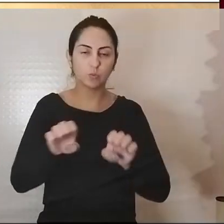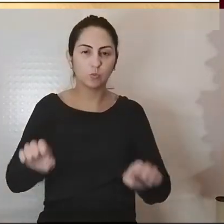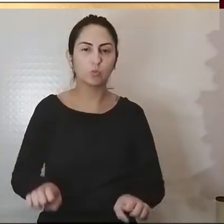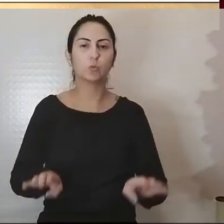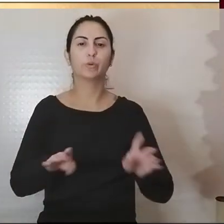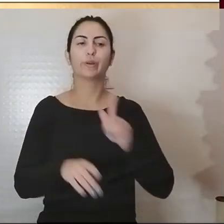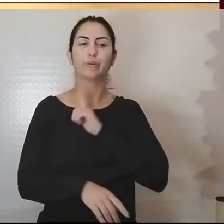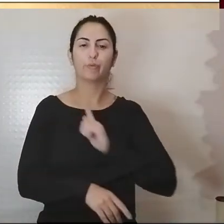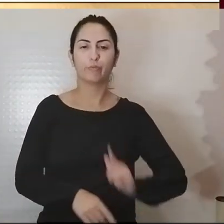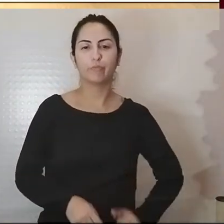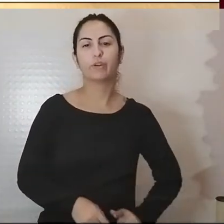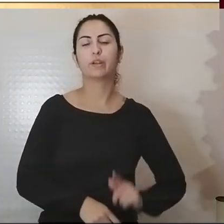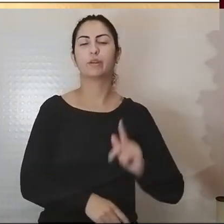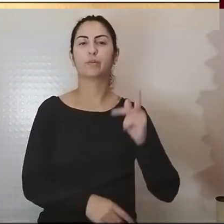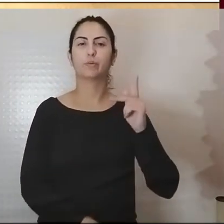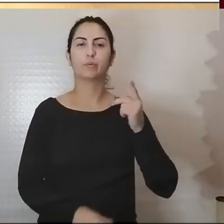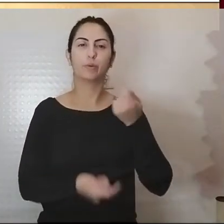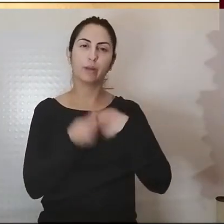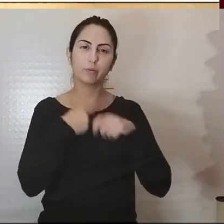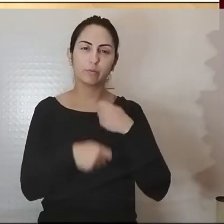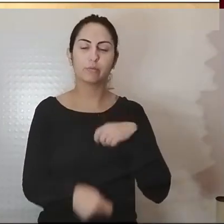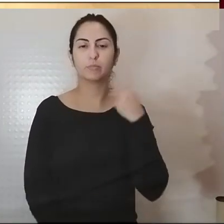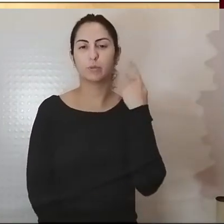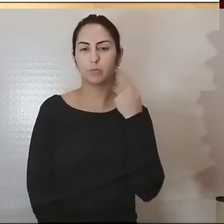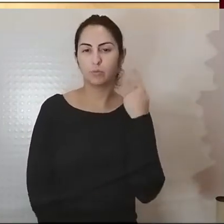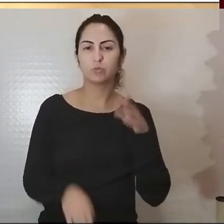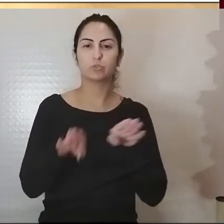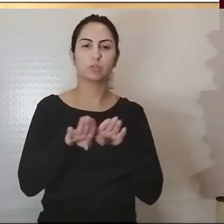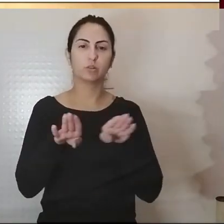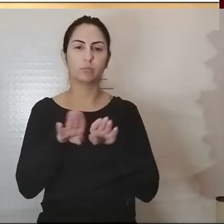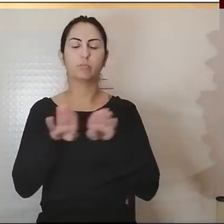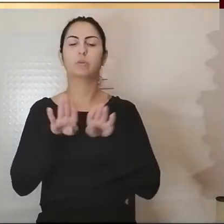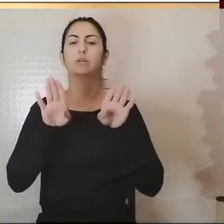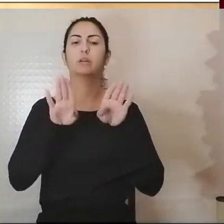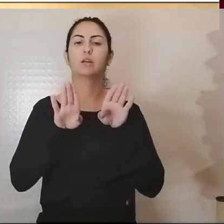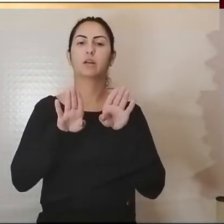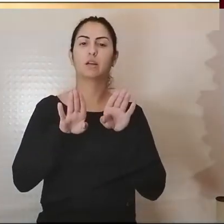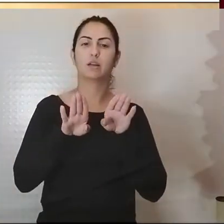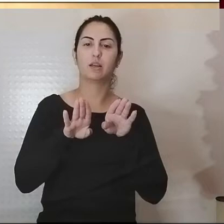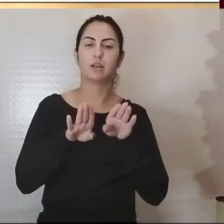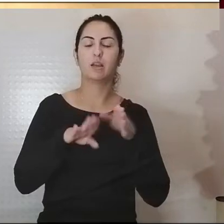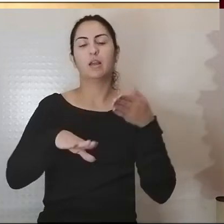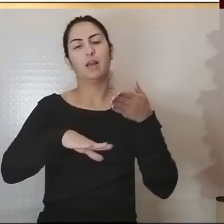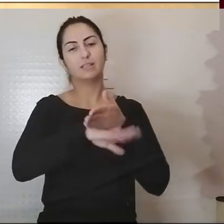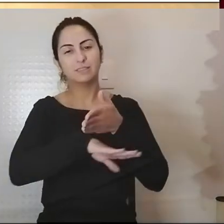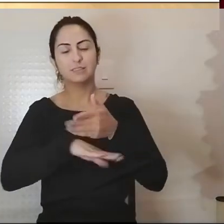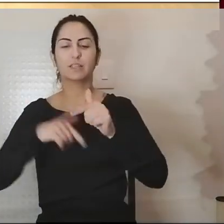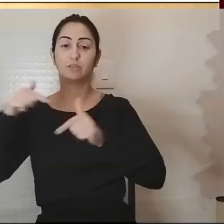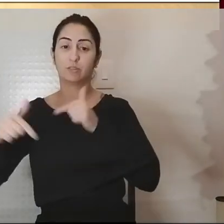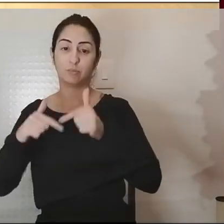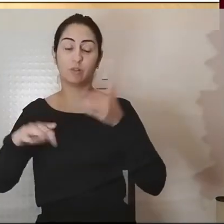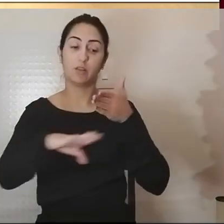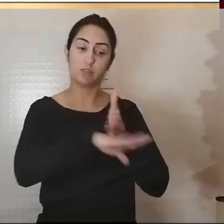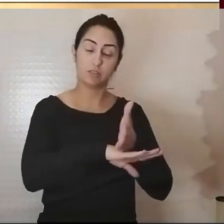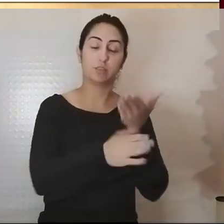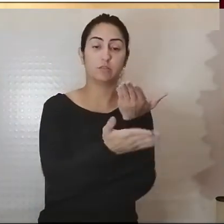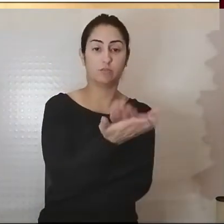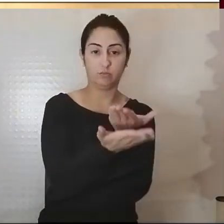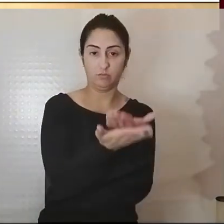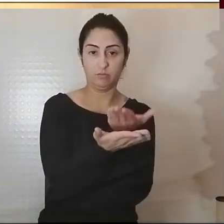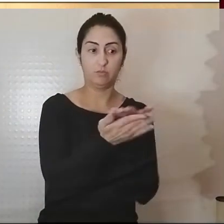política das infraestruturas da educação acesso à educação acesso ao emprego alimentação